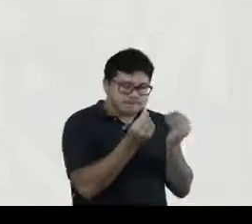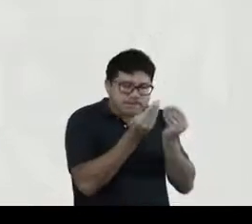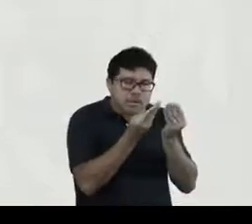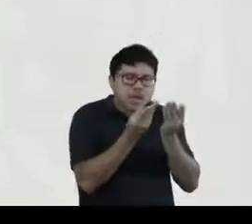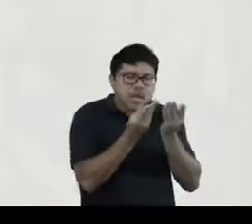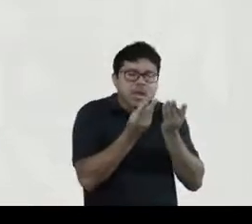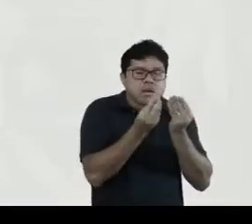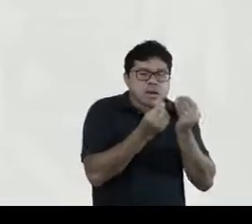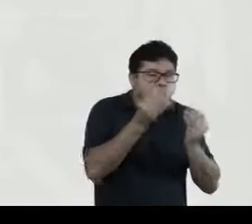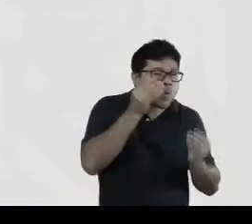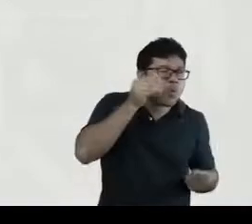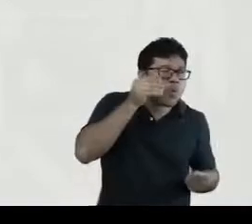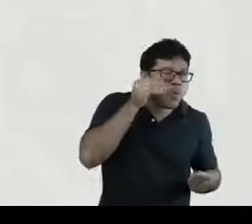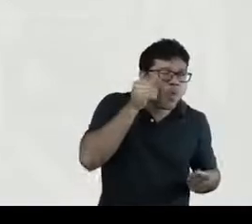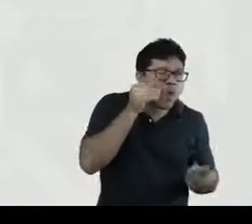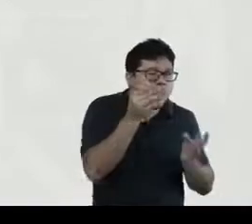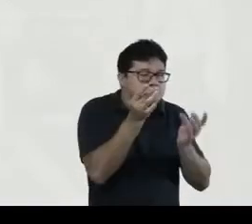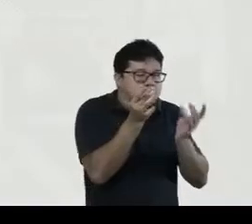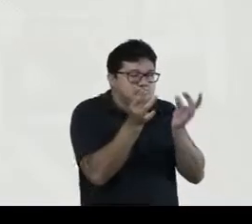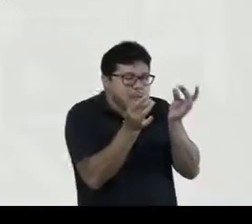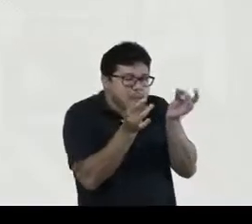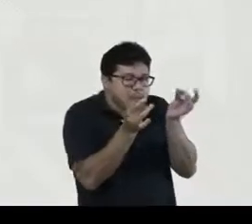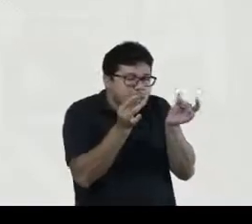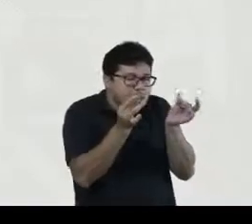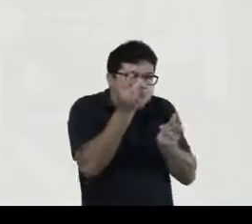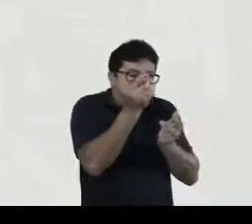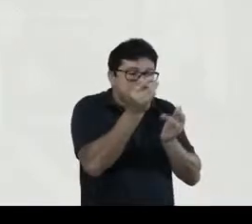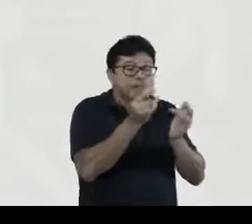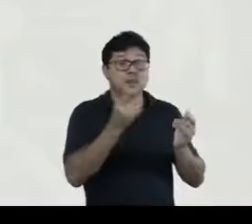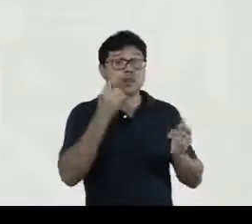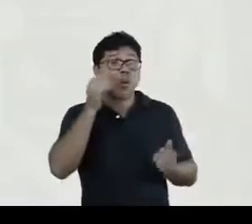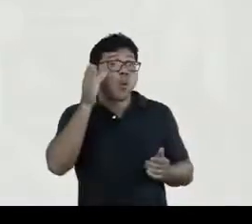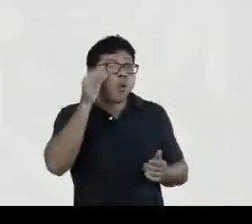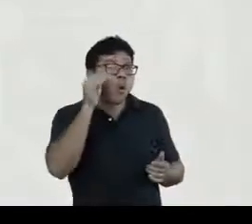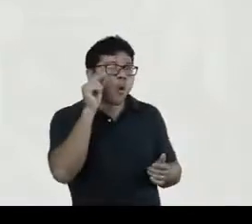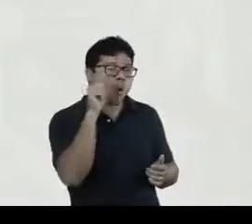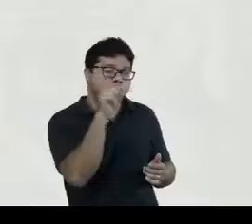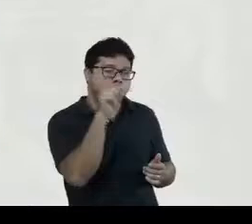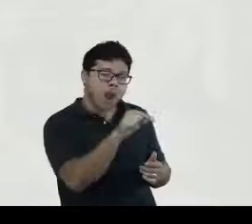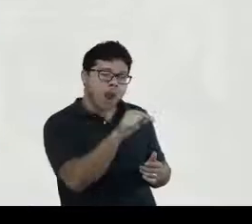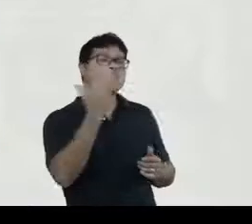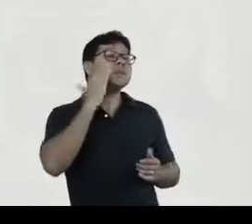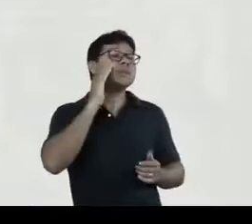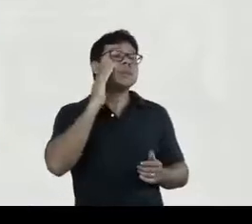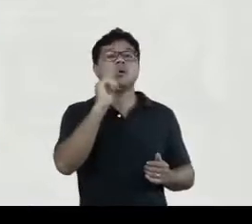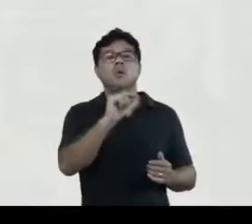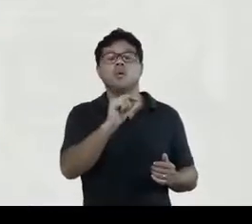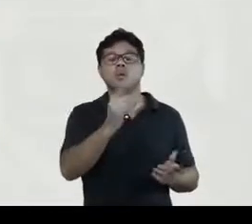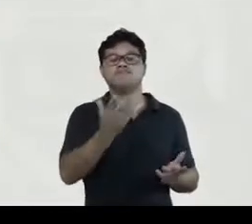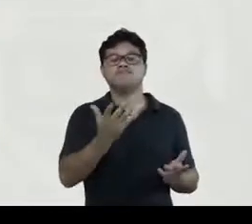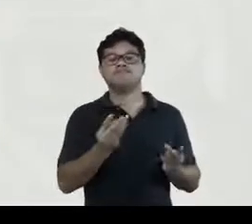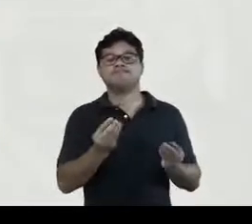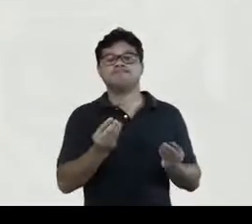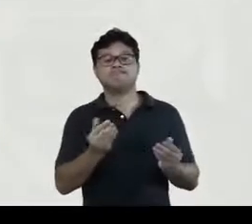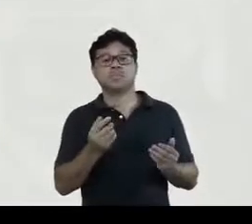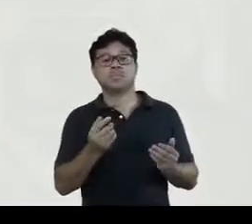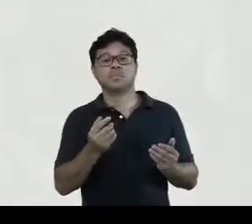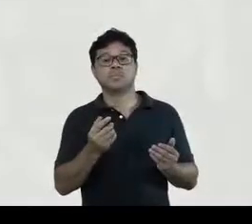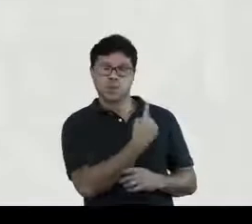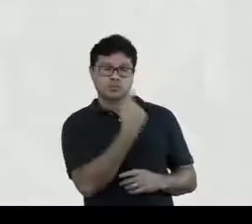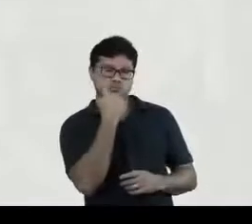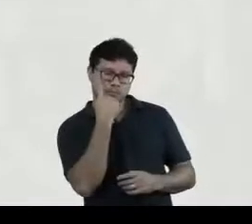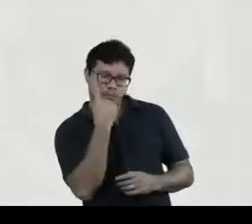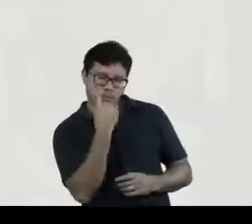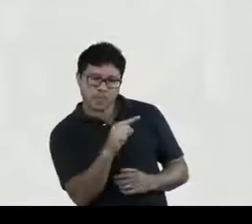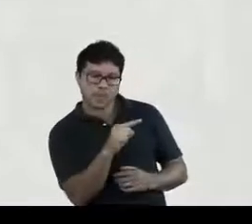olhar mais curioso mais depurado né e esse olhar depurado faz com que nós possamos